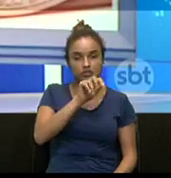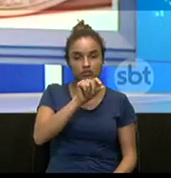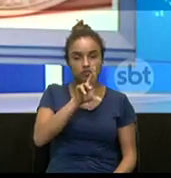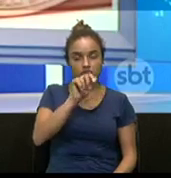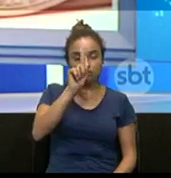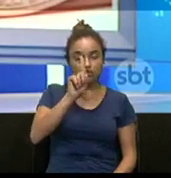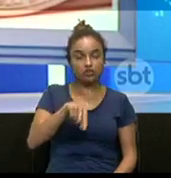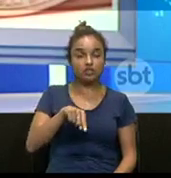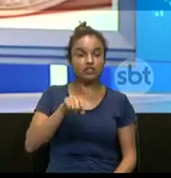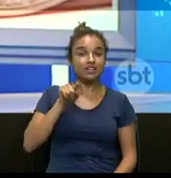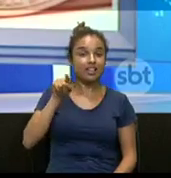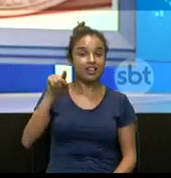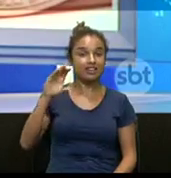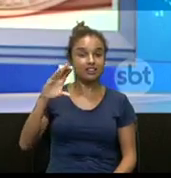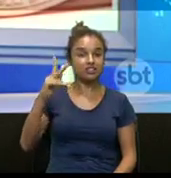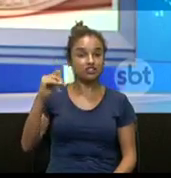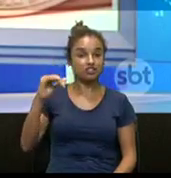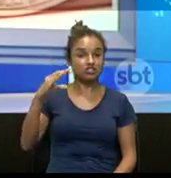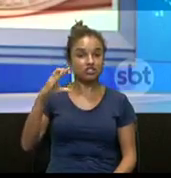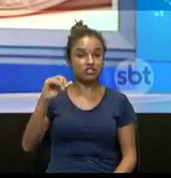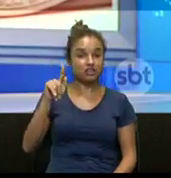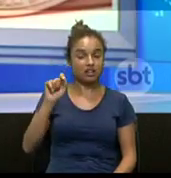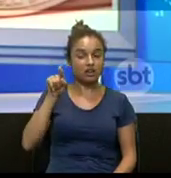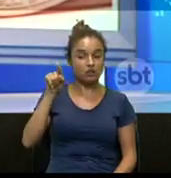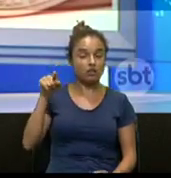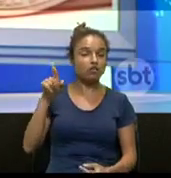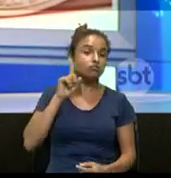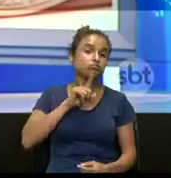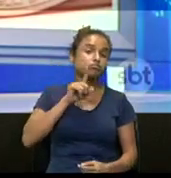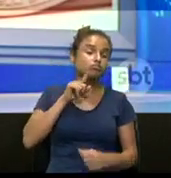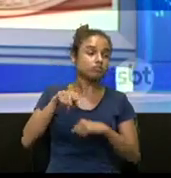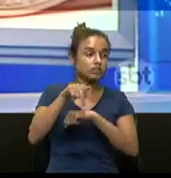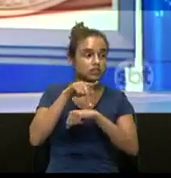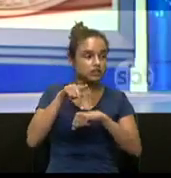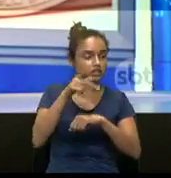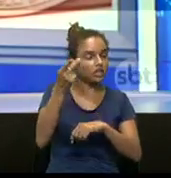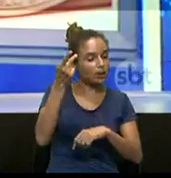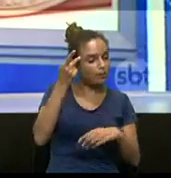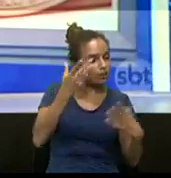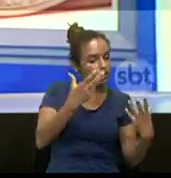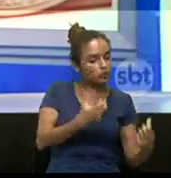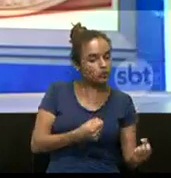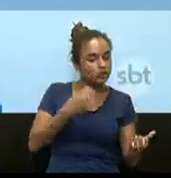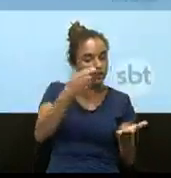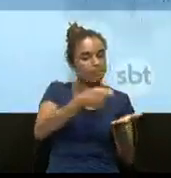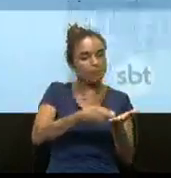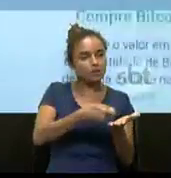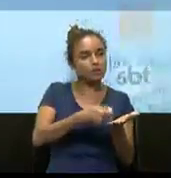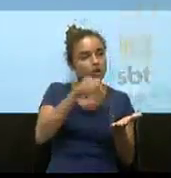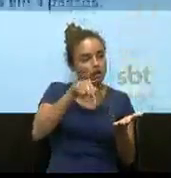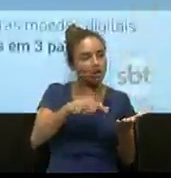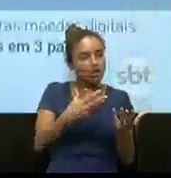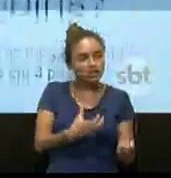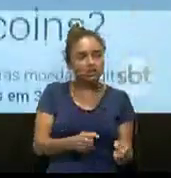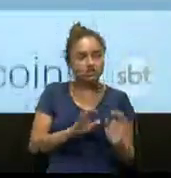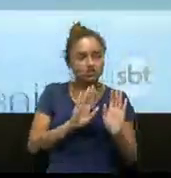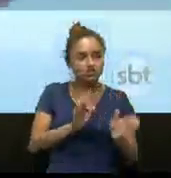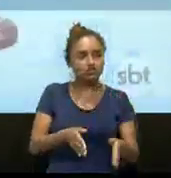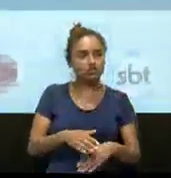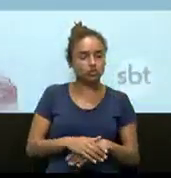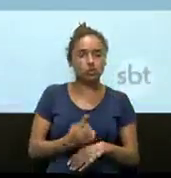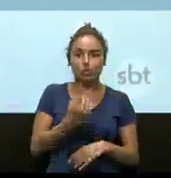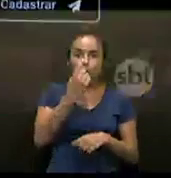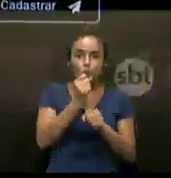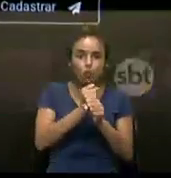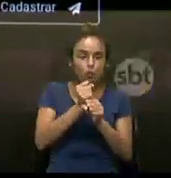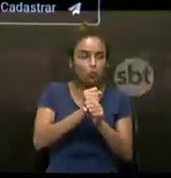Unidos. Em São Paulo, alguns estabelecimentos já aceitam a moeda digital como pagamento. Em apenas um ano,